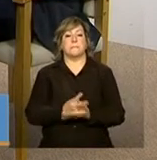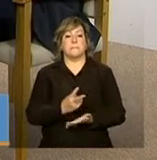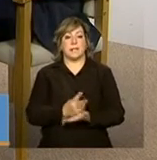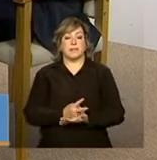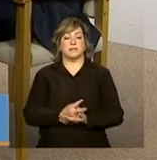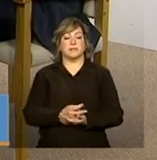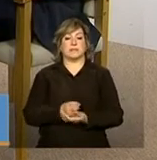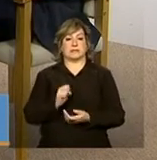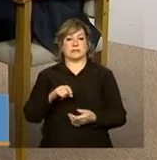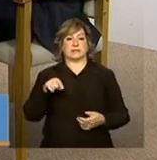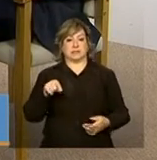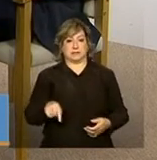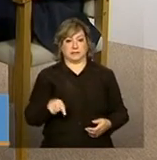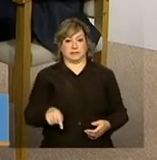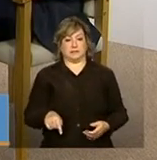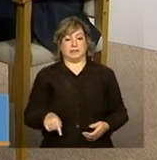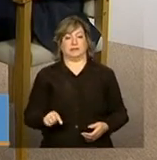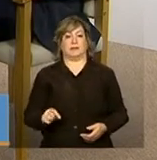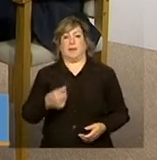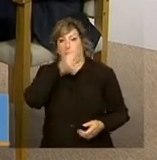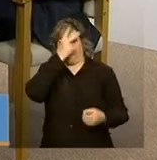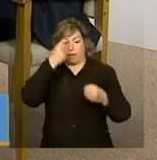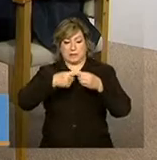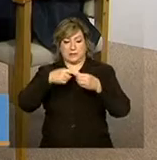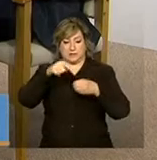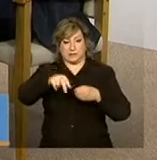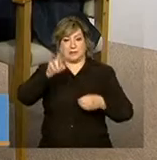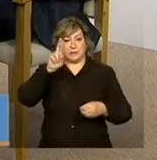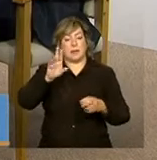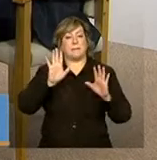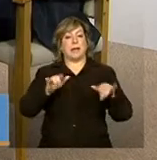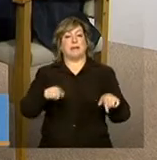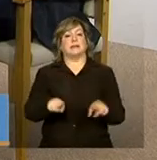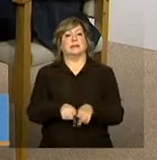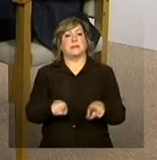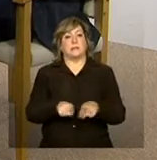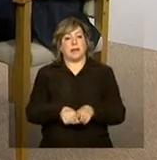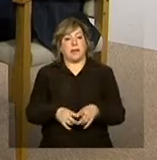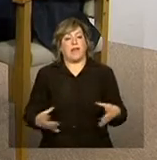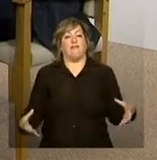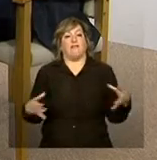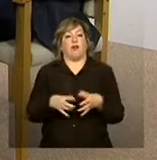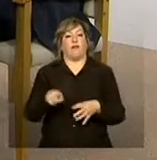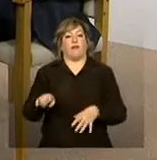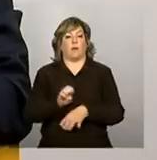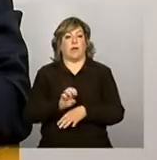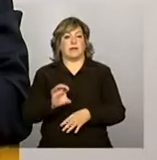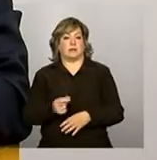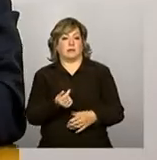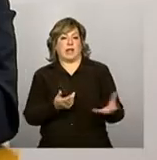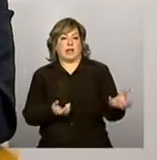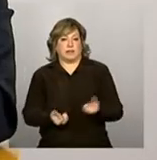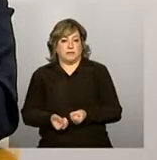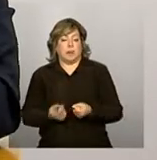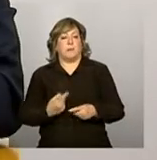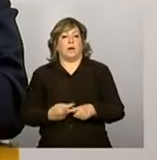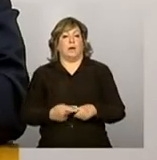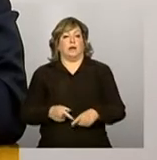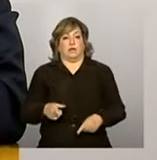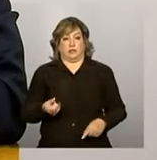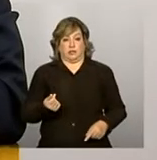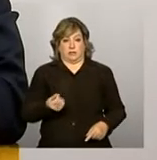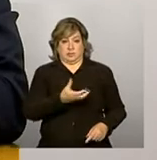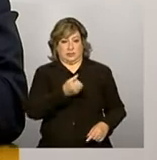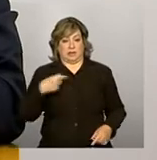programa se dê na municipalidade, ela também se reflete no Estado, porque os recursos a serem